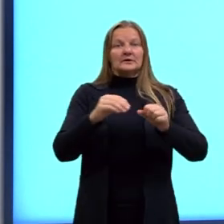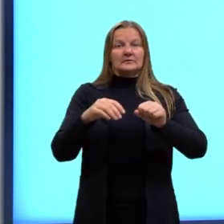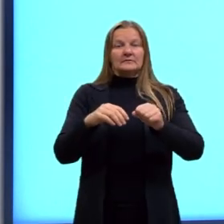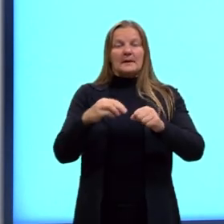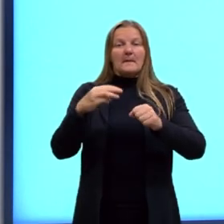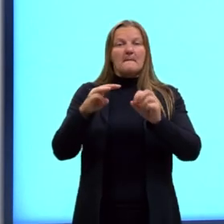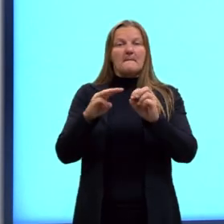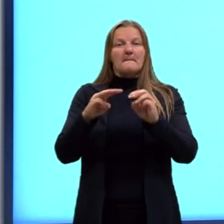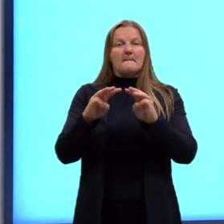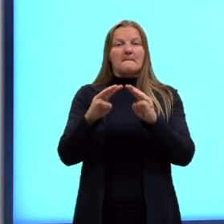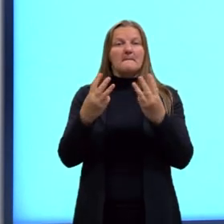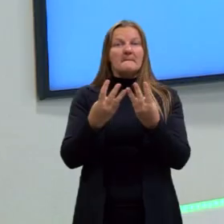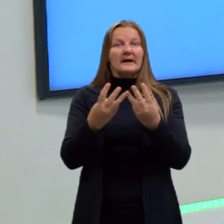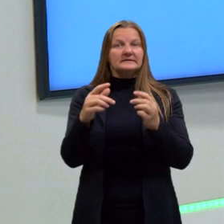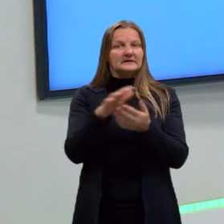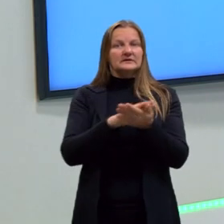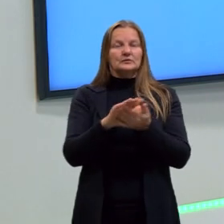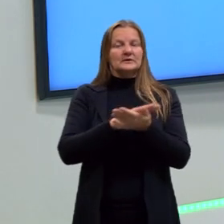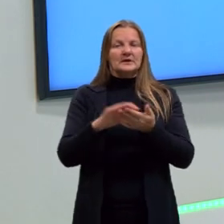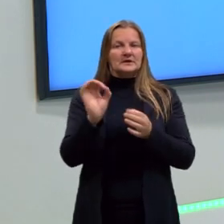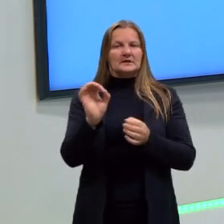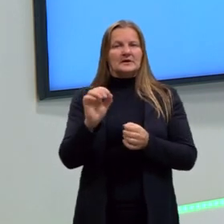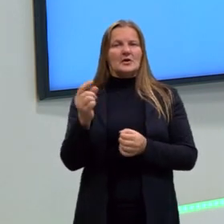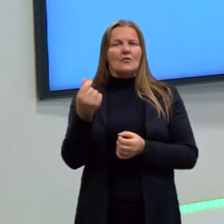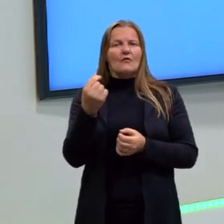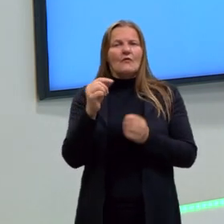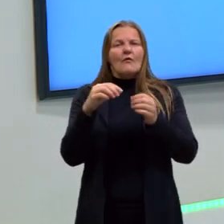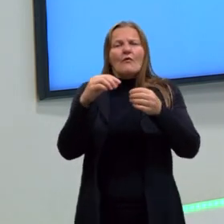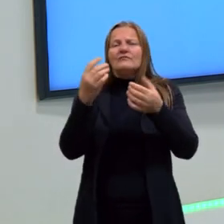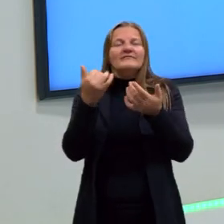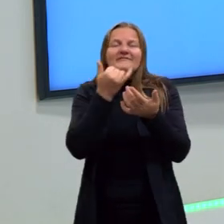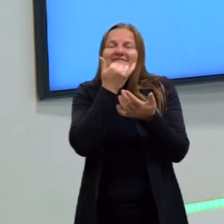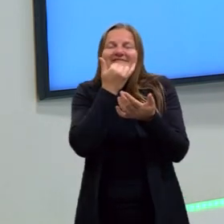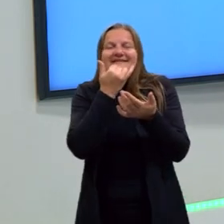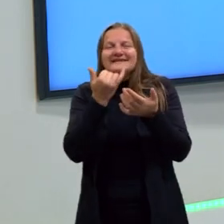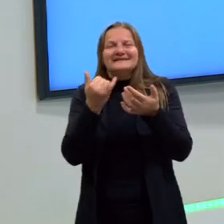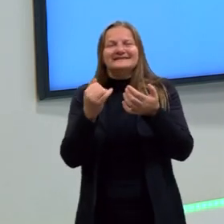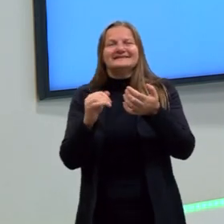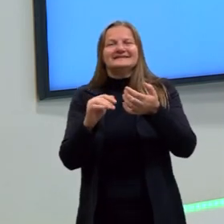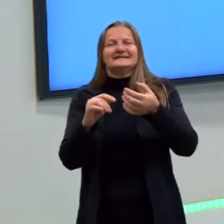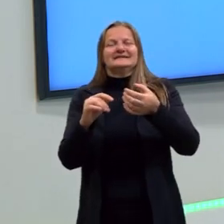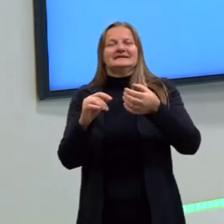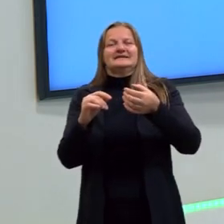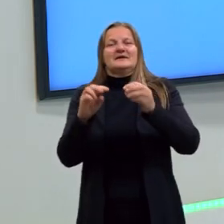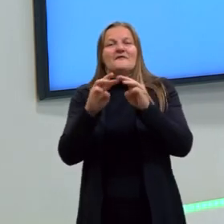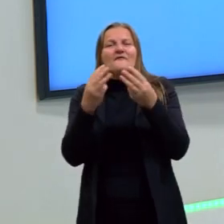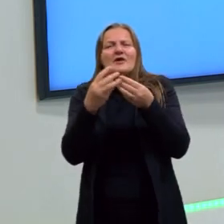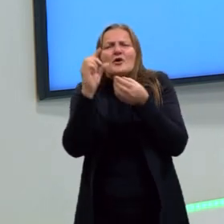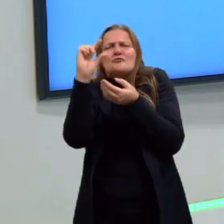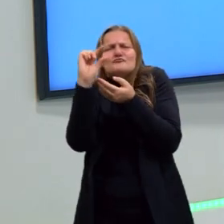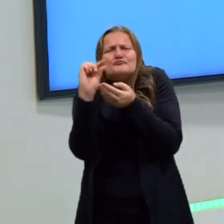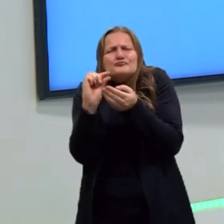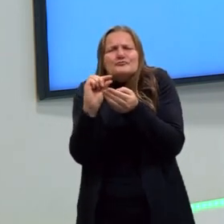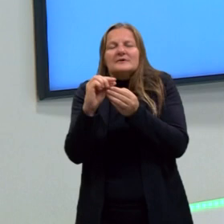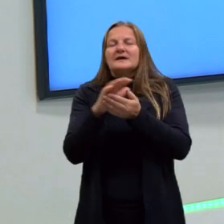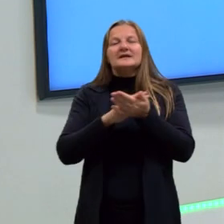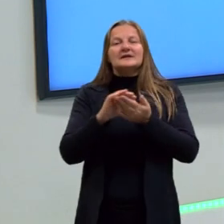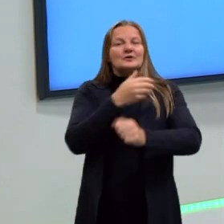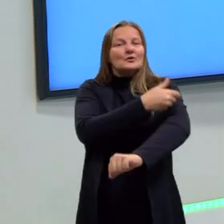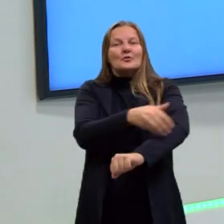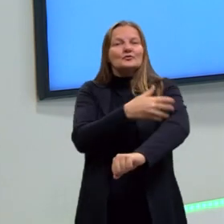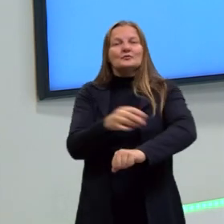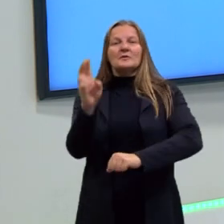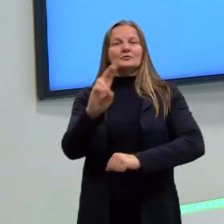desconsidera valores desprezíveis. Claro, ela tem uma certa massa, mas um valor muito desprezível que a gente não costuma